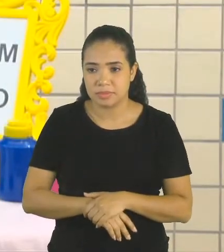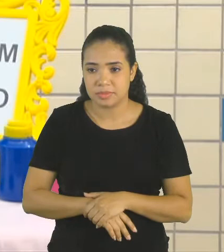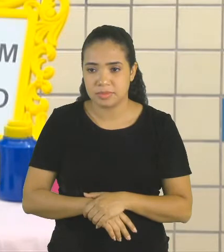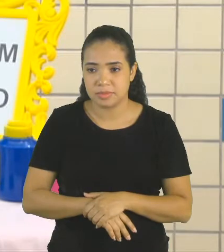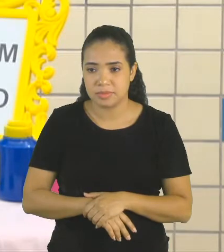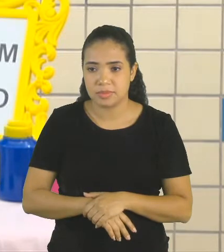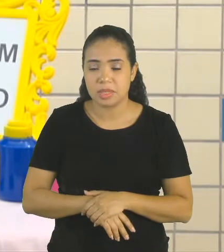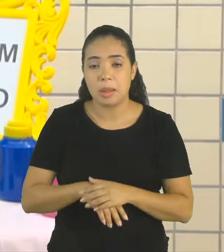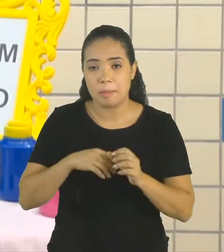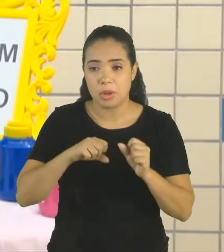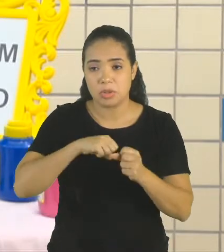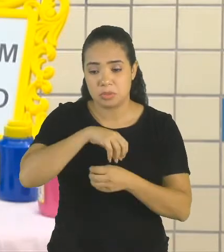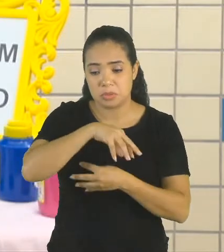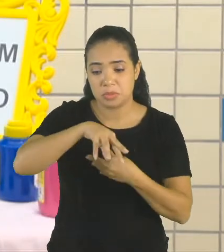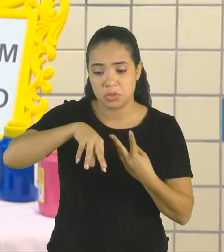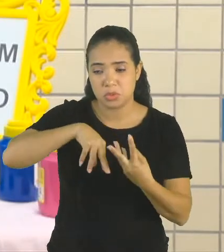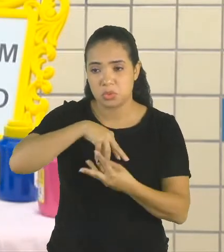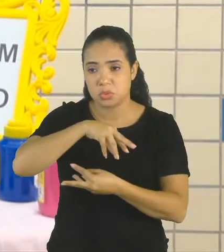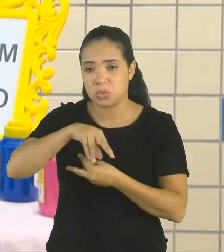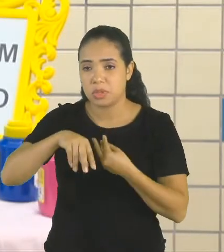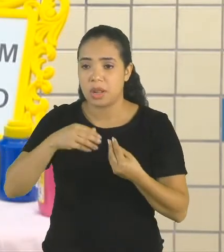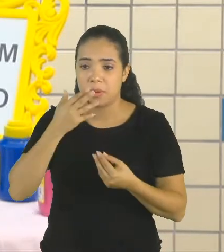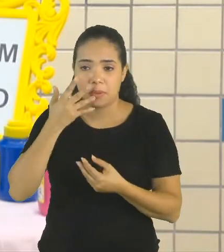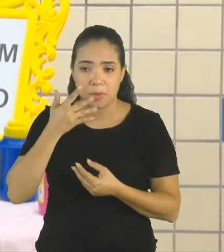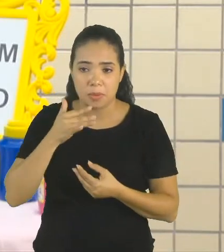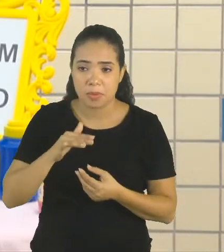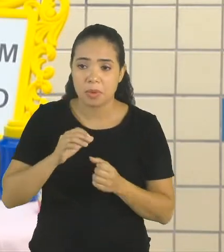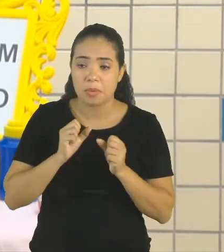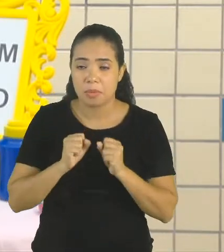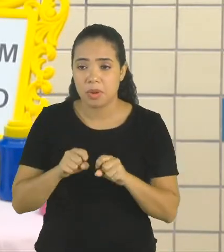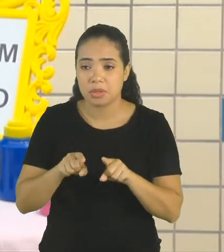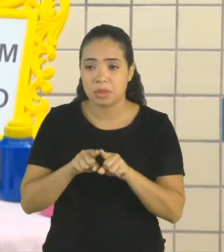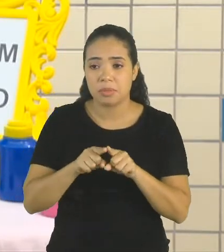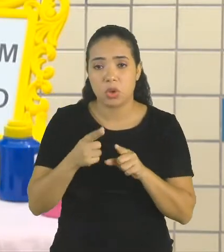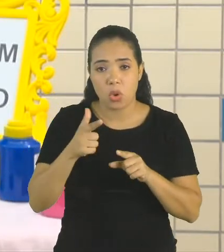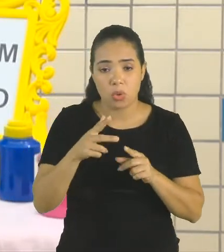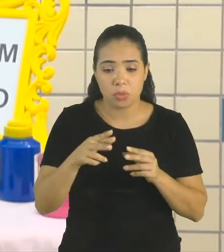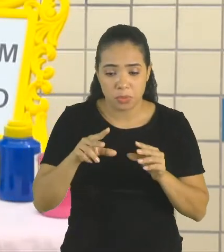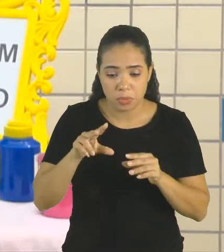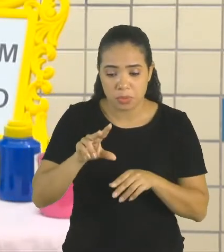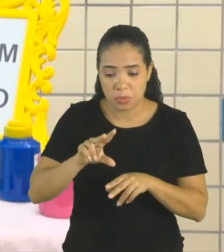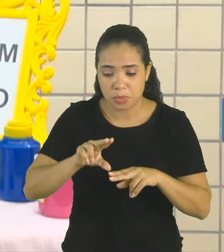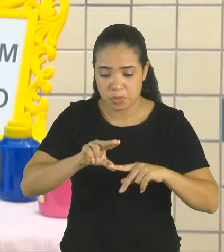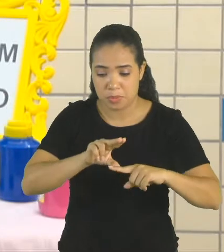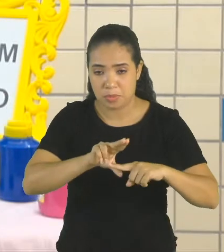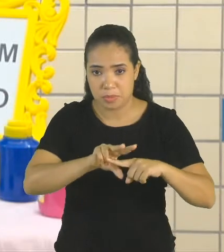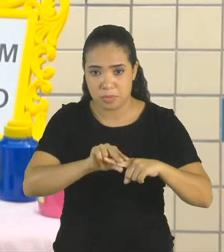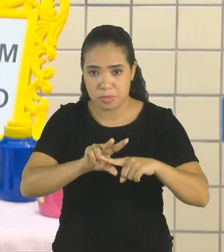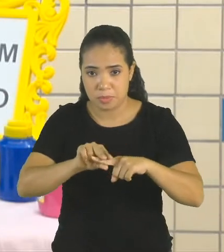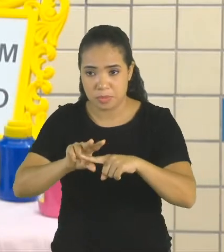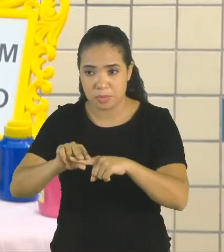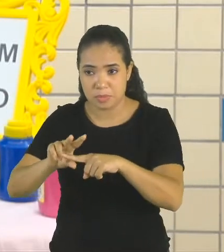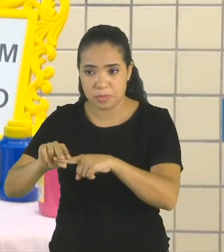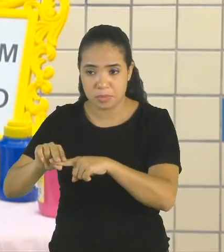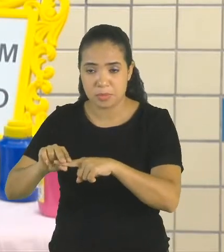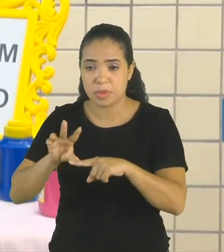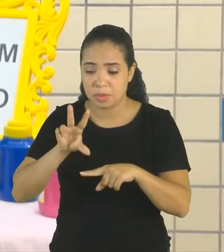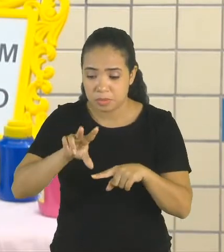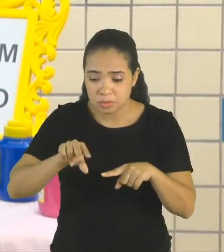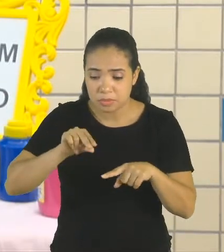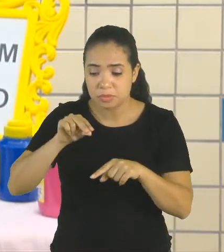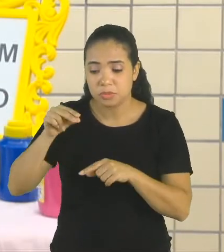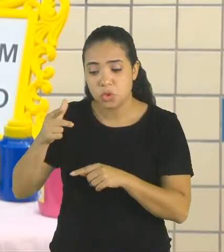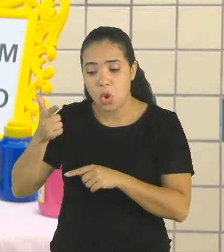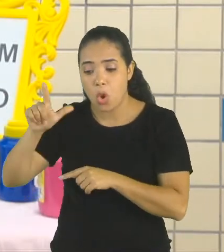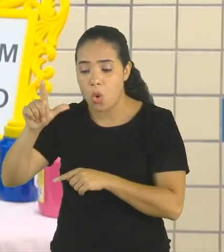misturar o mesmo algodão nessas várias cores, como ela pode pegar outro prendedor e colocar um outro algodão. Pode ser